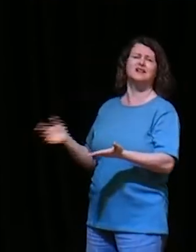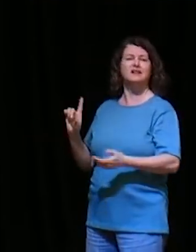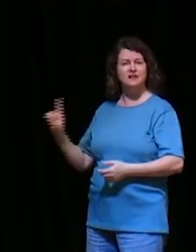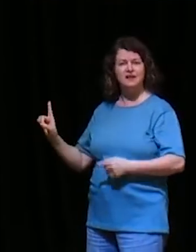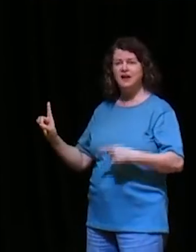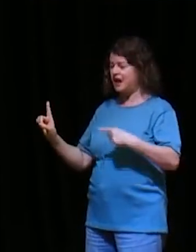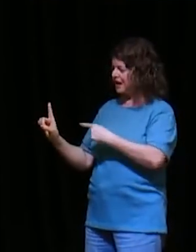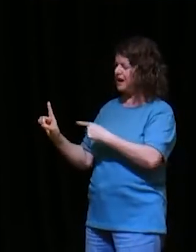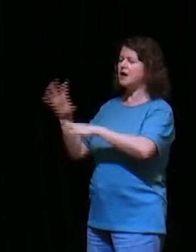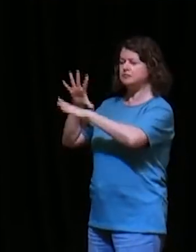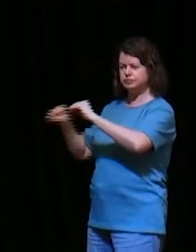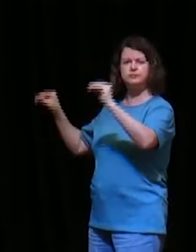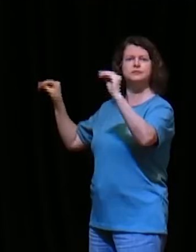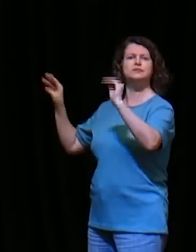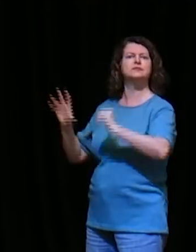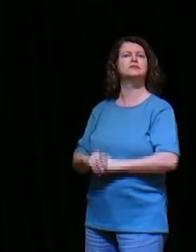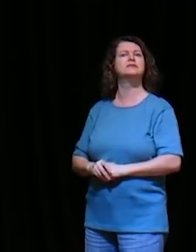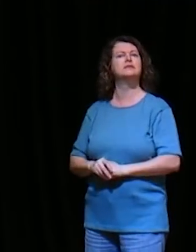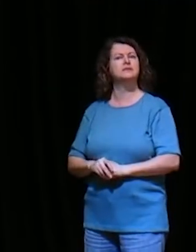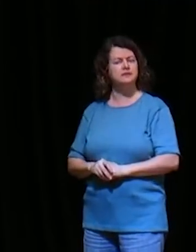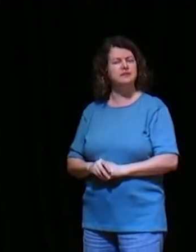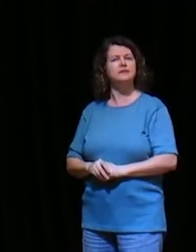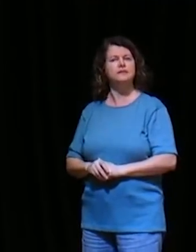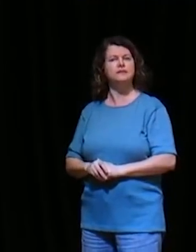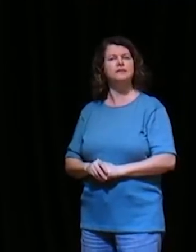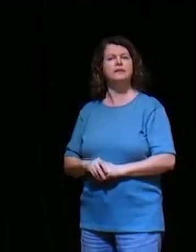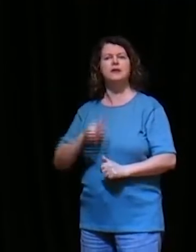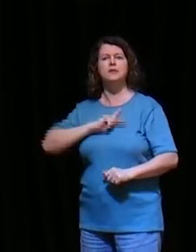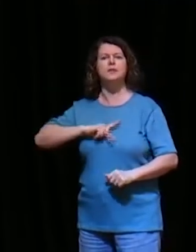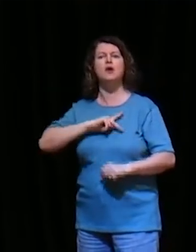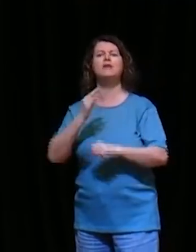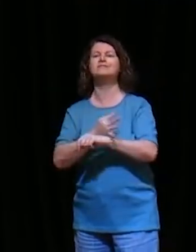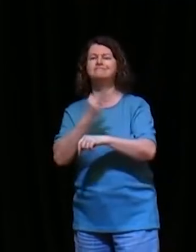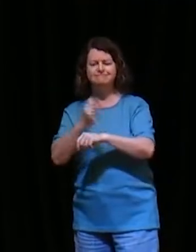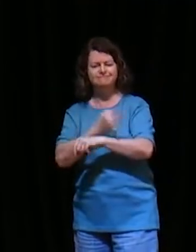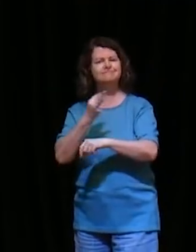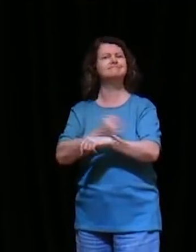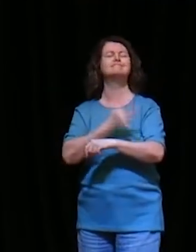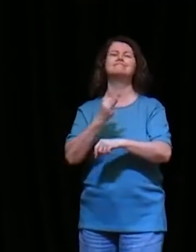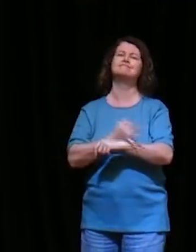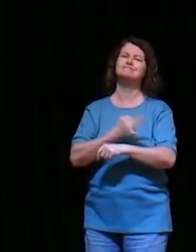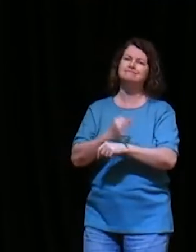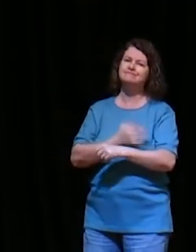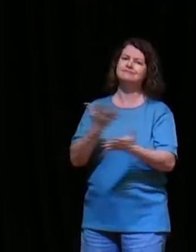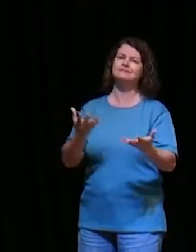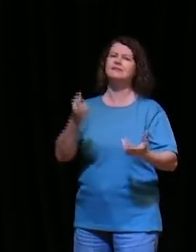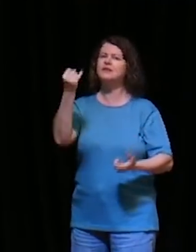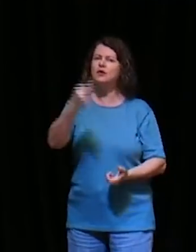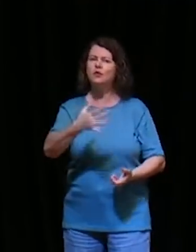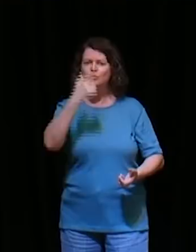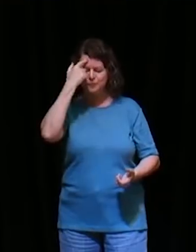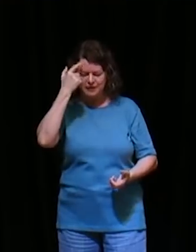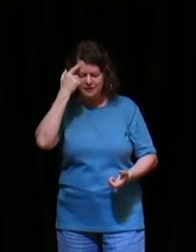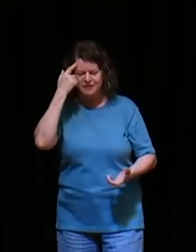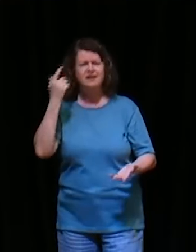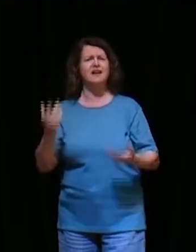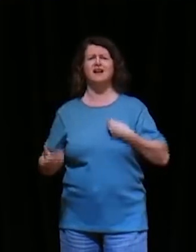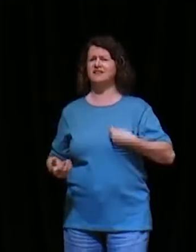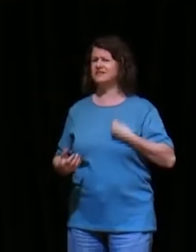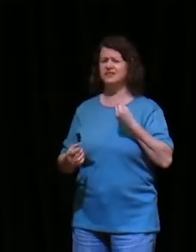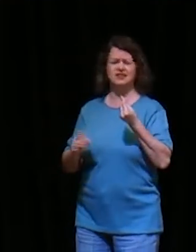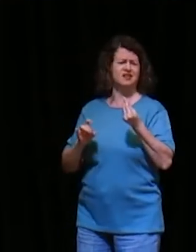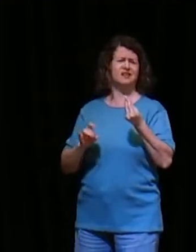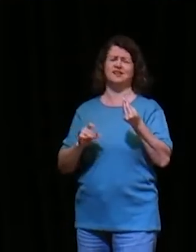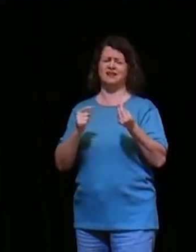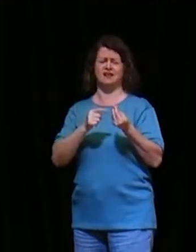angústia dele, fosse tirada, e não fosse colocado, sobre ele, tristeza, sobre tristeza, tem muita gente, que pensa, que a vida, é só tristeza, sobre tristeza,